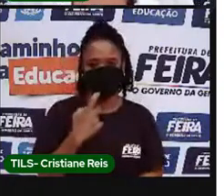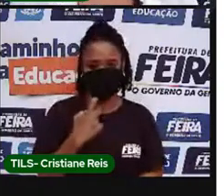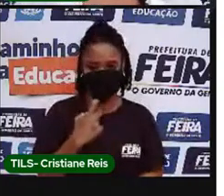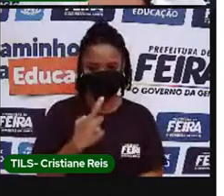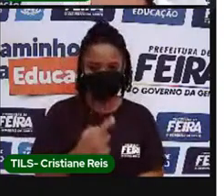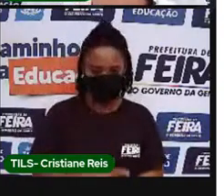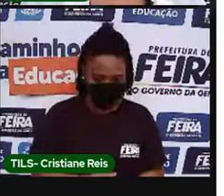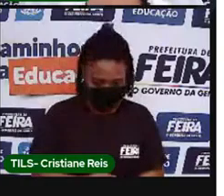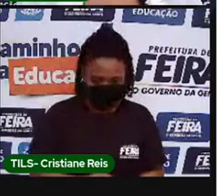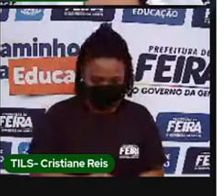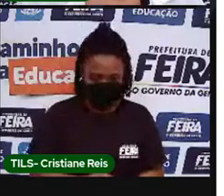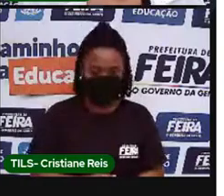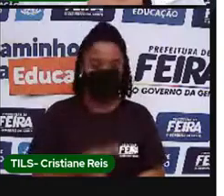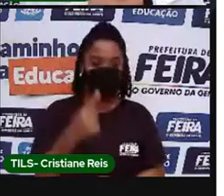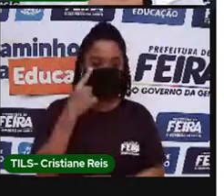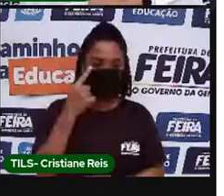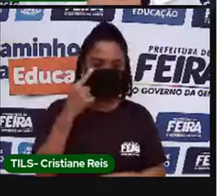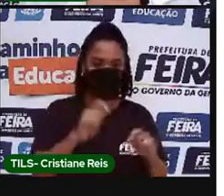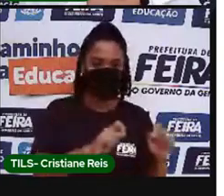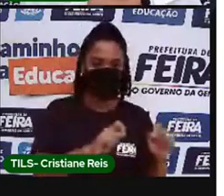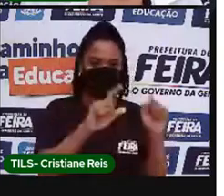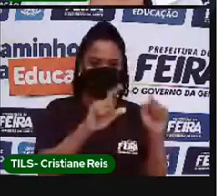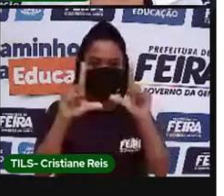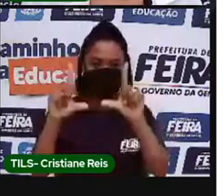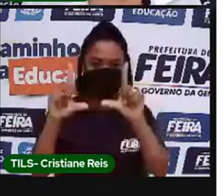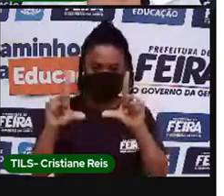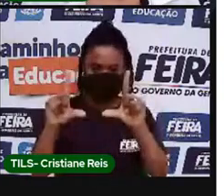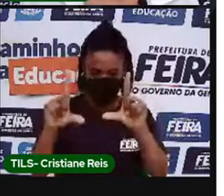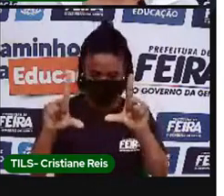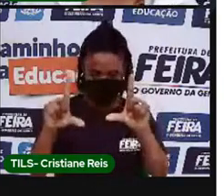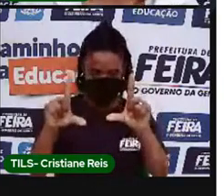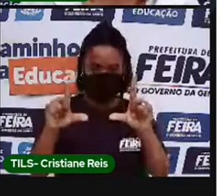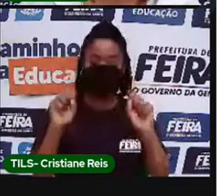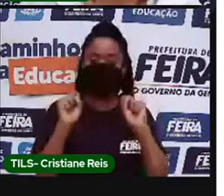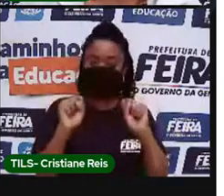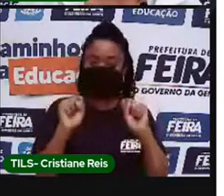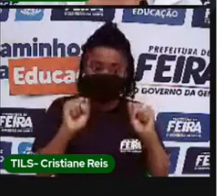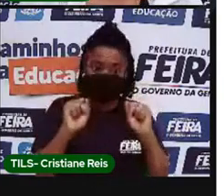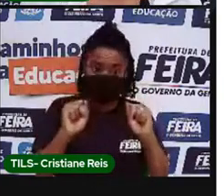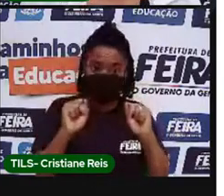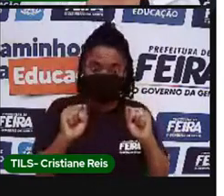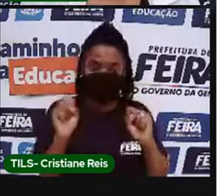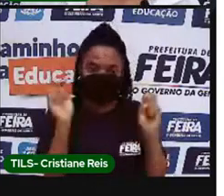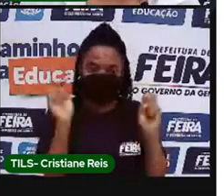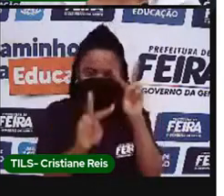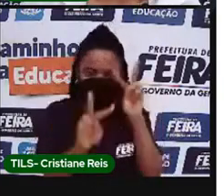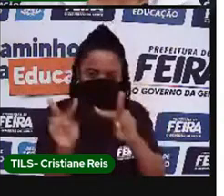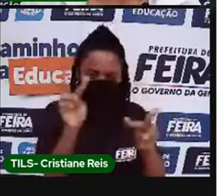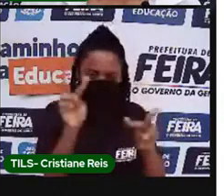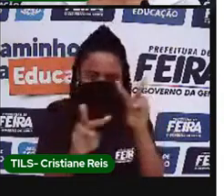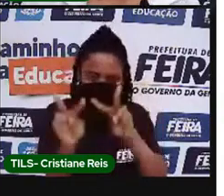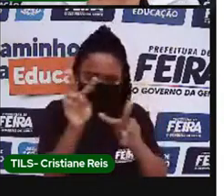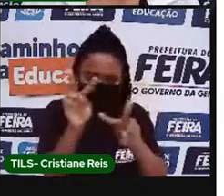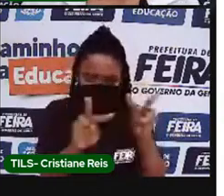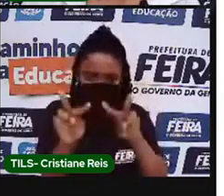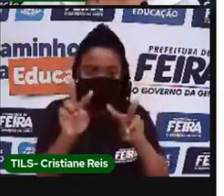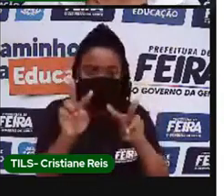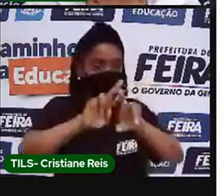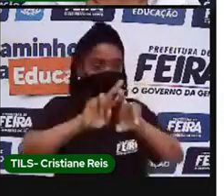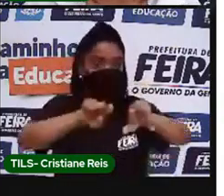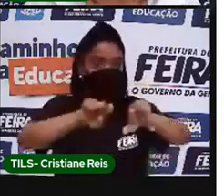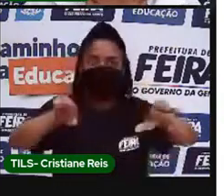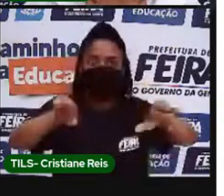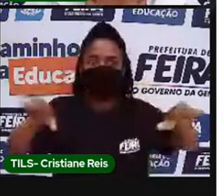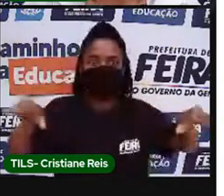Aqui nesta tela, você pode explorar as várias telas, as várias